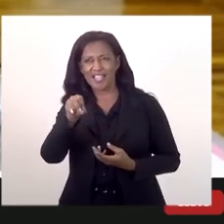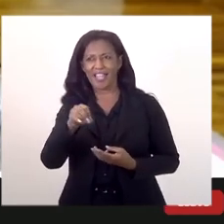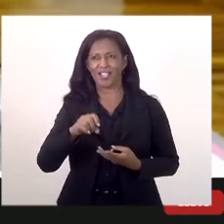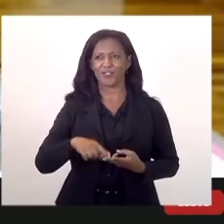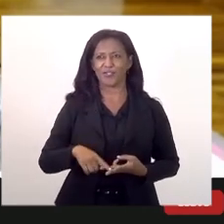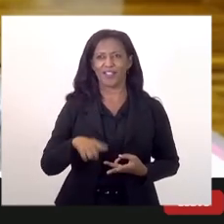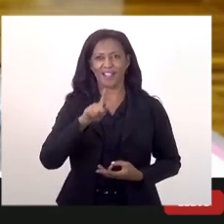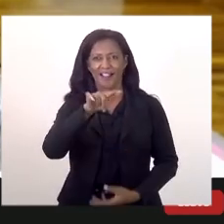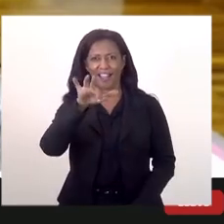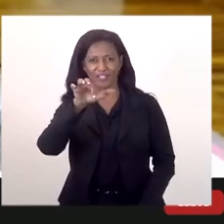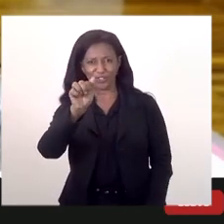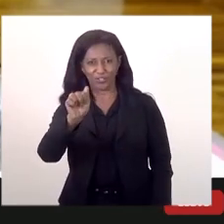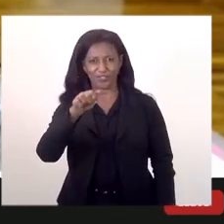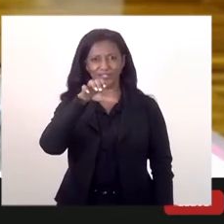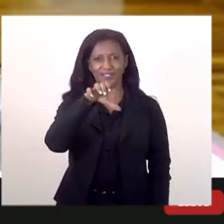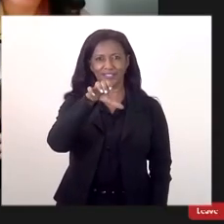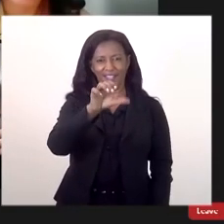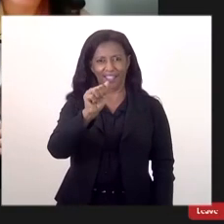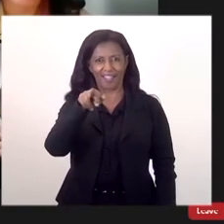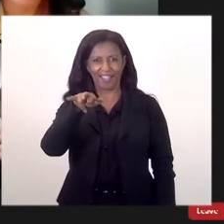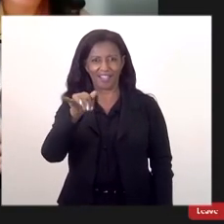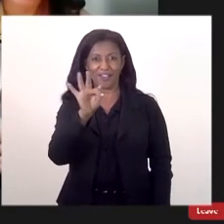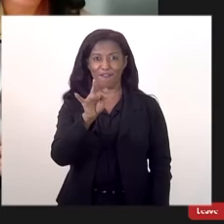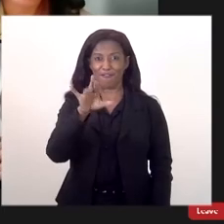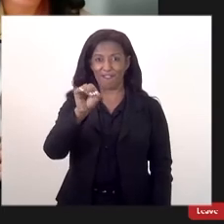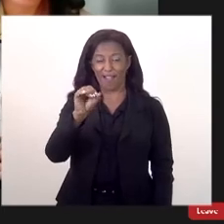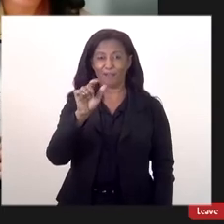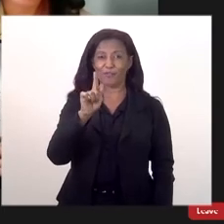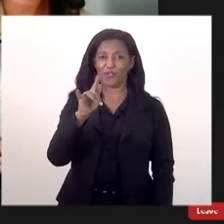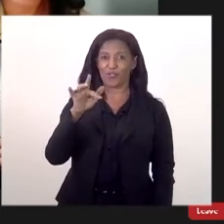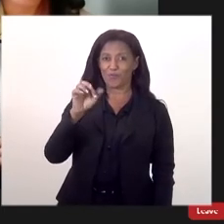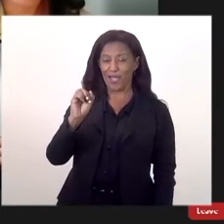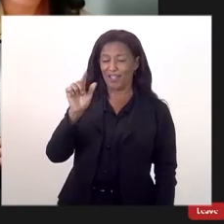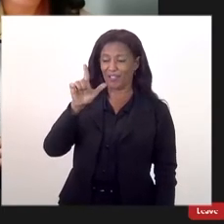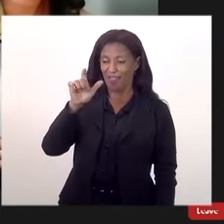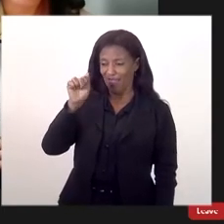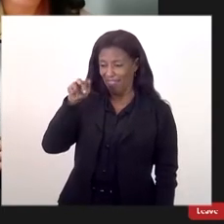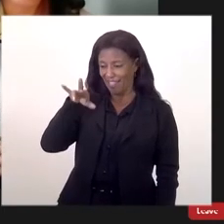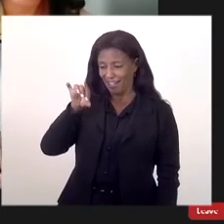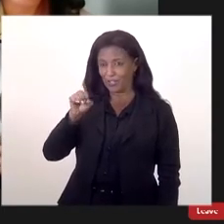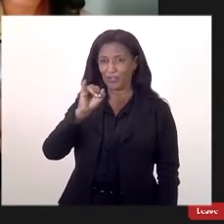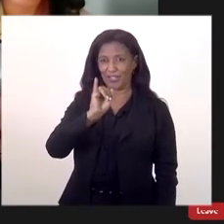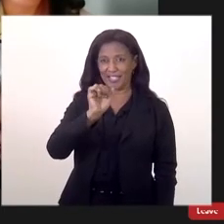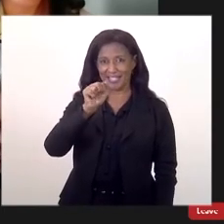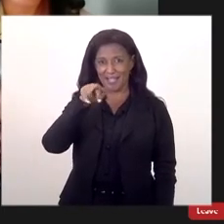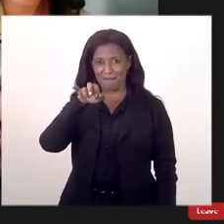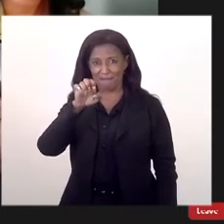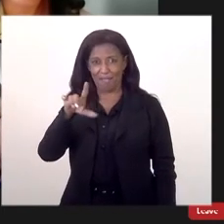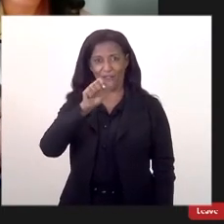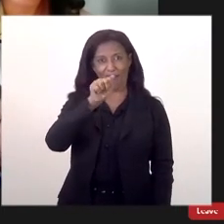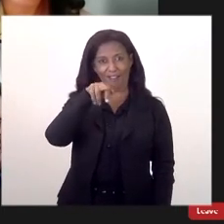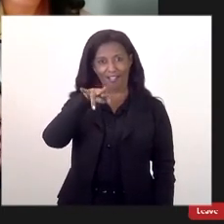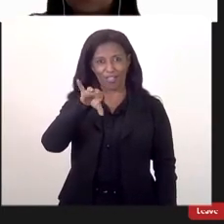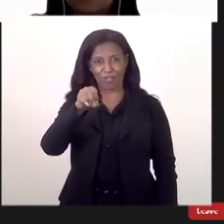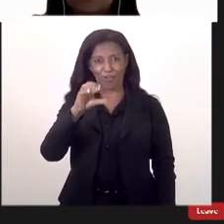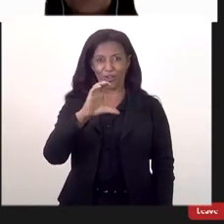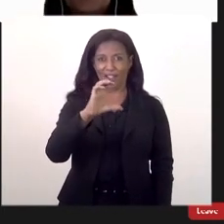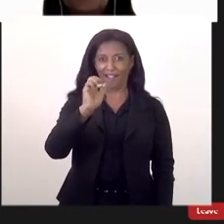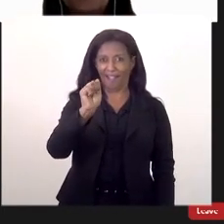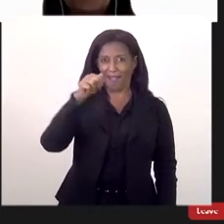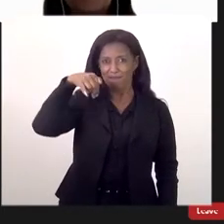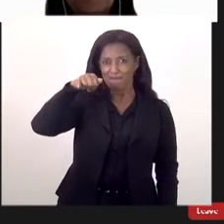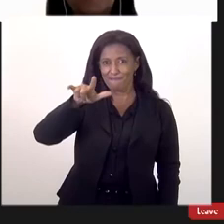Karine Fábio Gilberto Leandro Mauro Isabel Antônio Camila